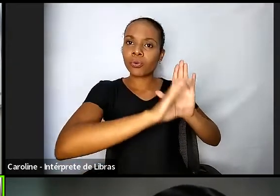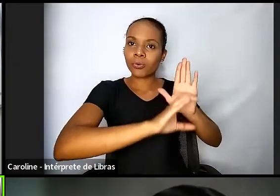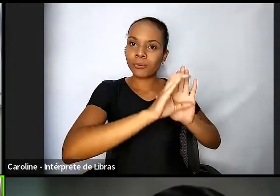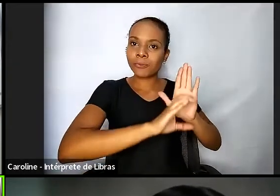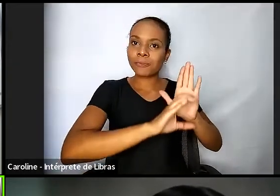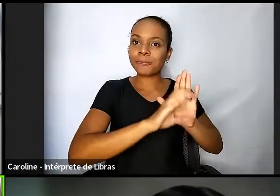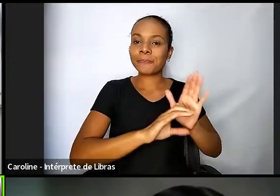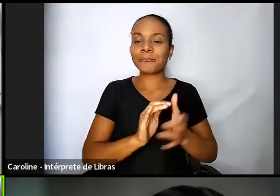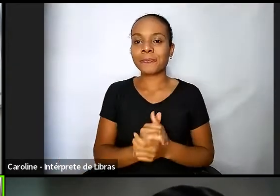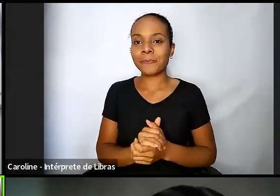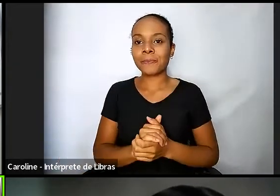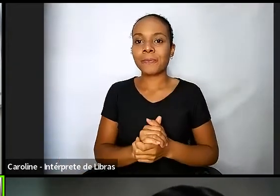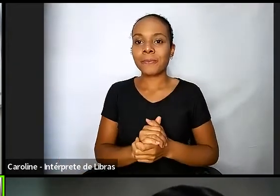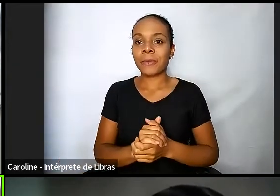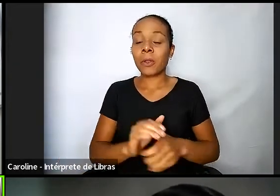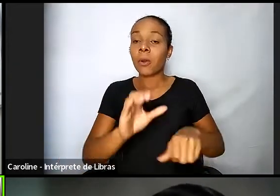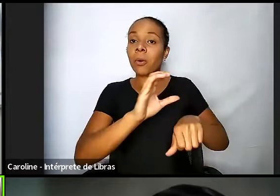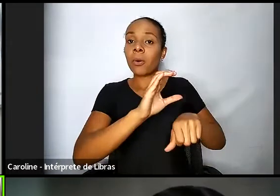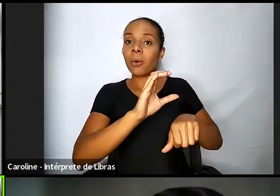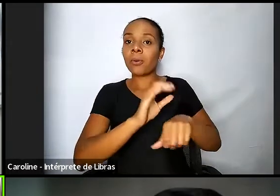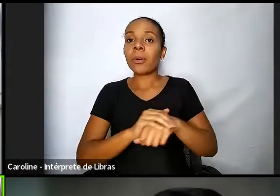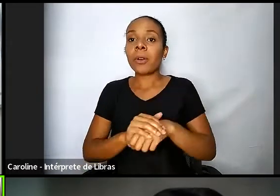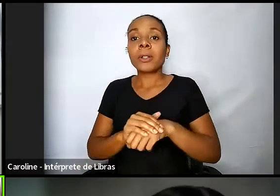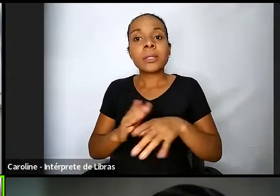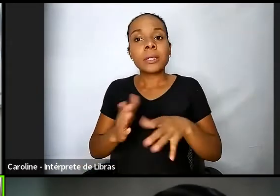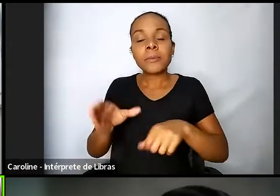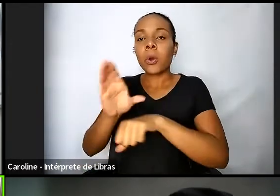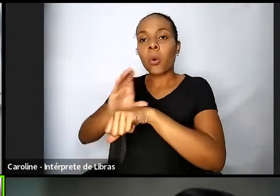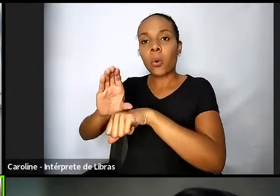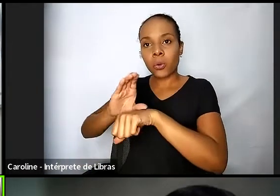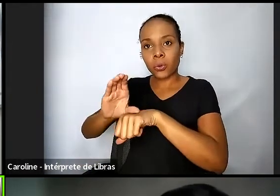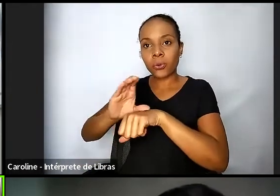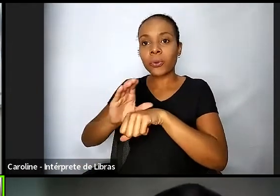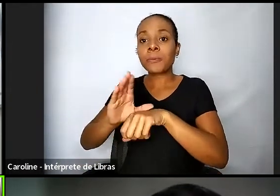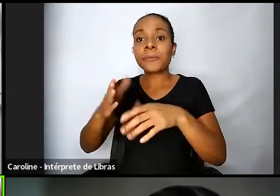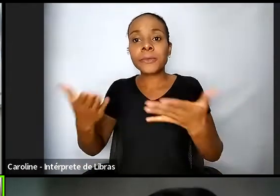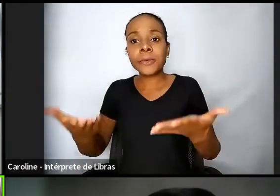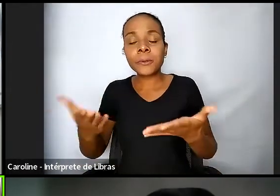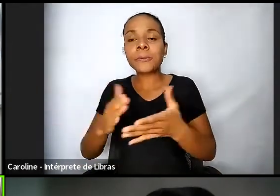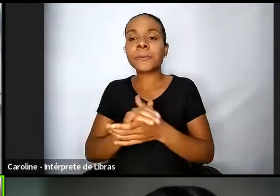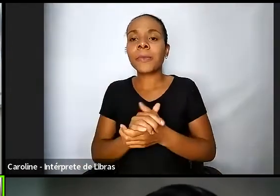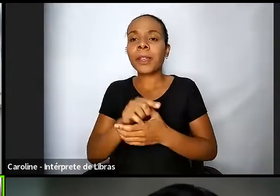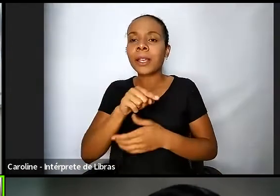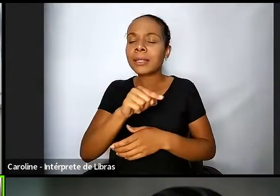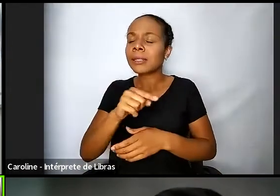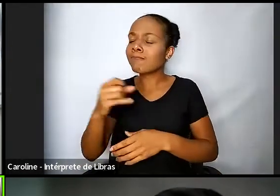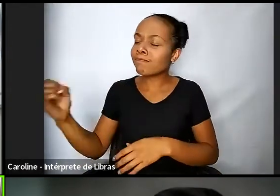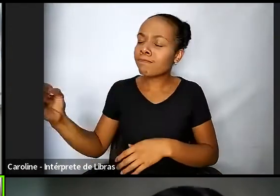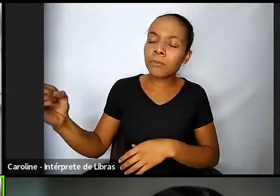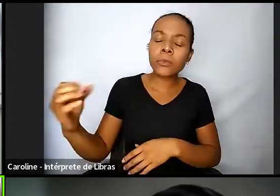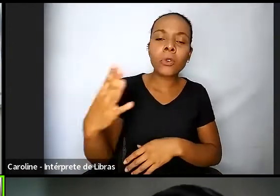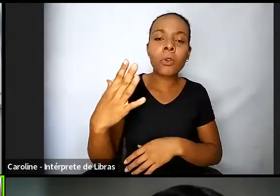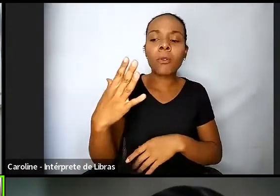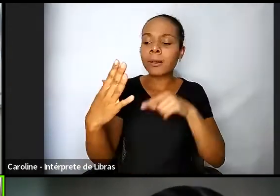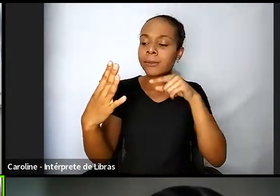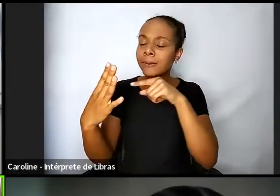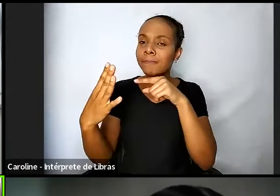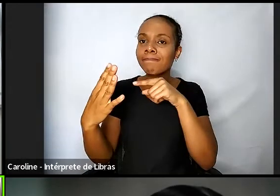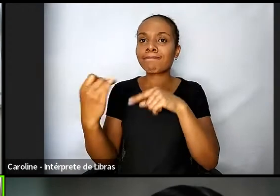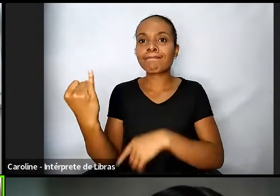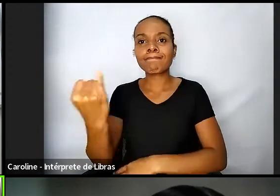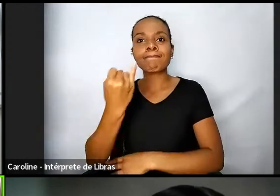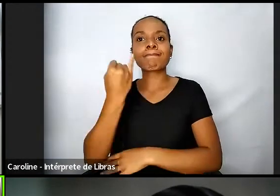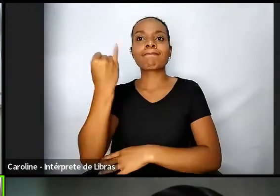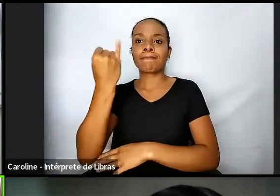propicia o exercício dessa cidadania é fundamental e por isso a inovação é fundamental nós não podemos continuar